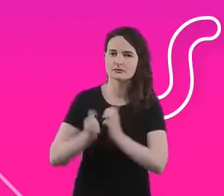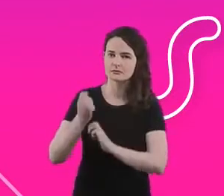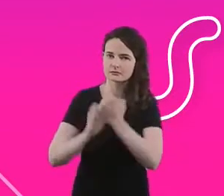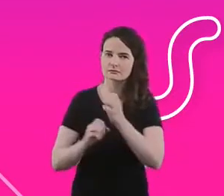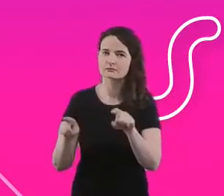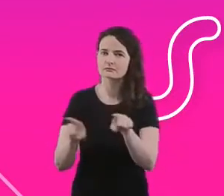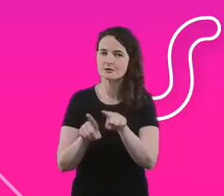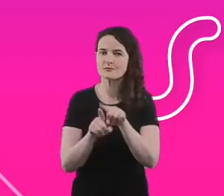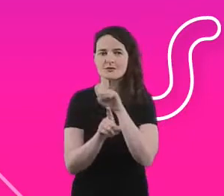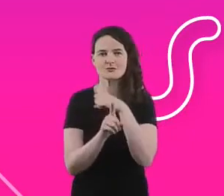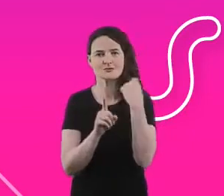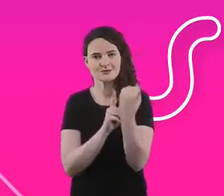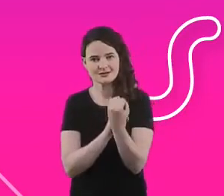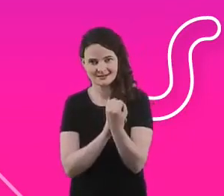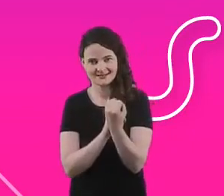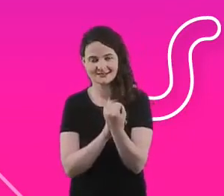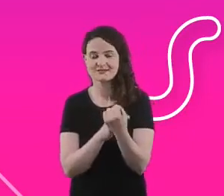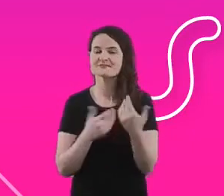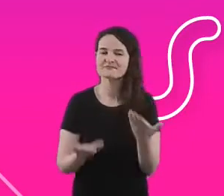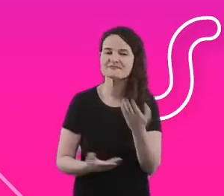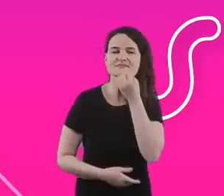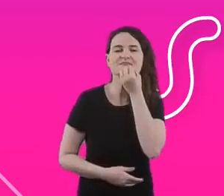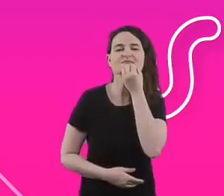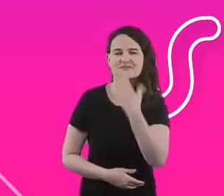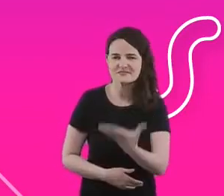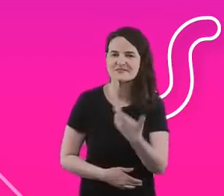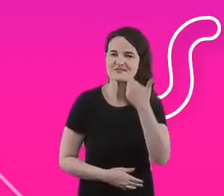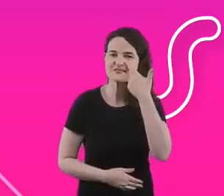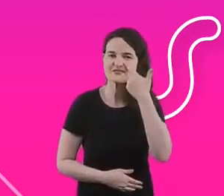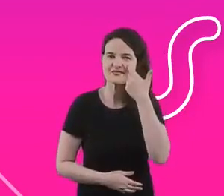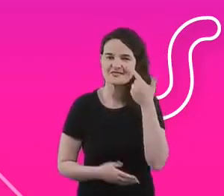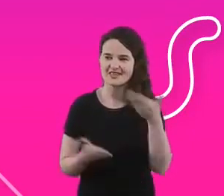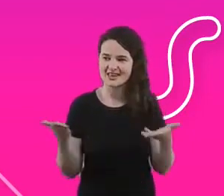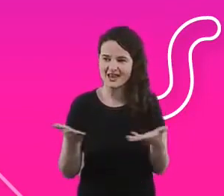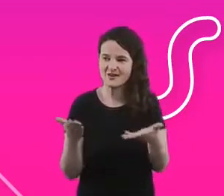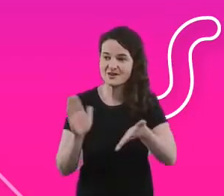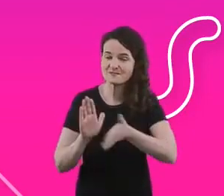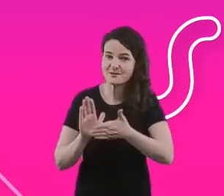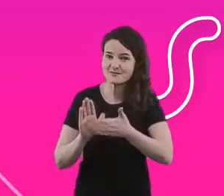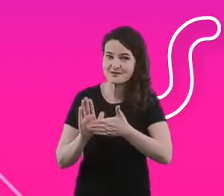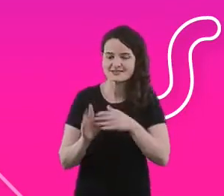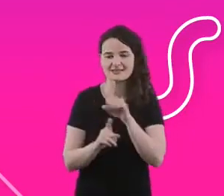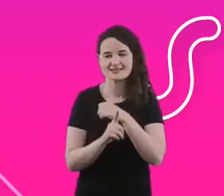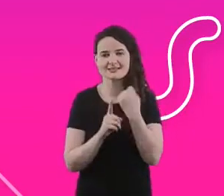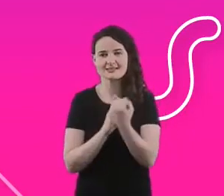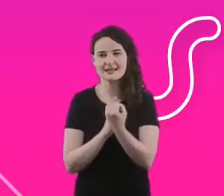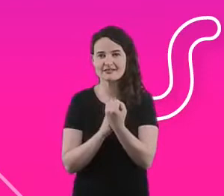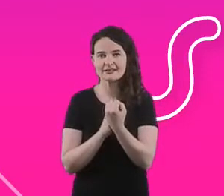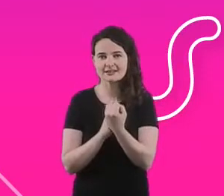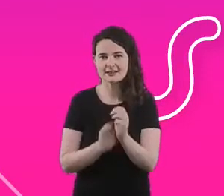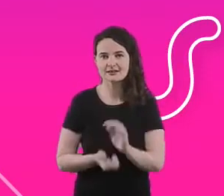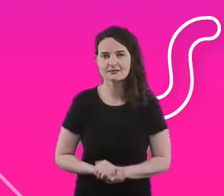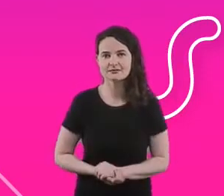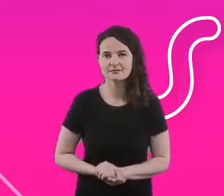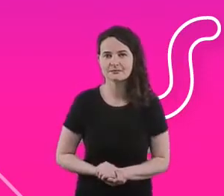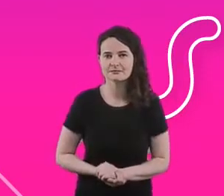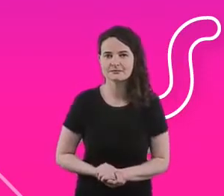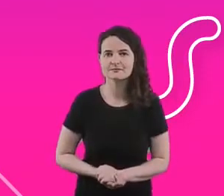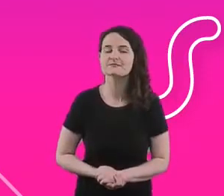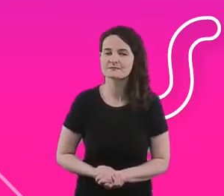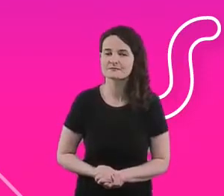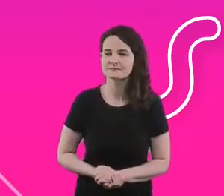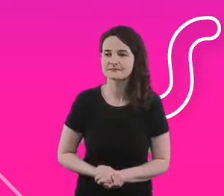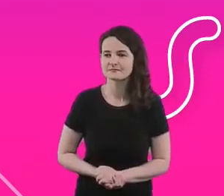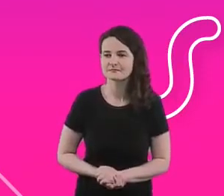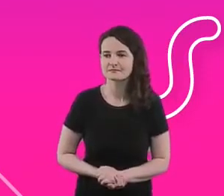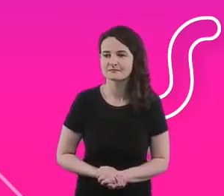é legal que a gente começa a ver um pouco do pilar do ESG, além do que a